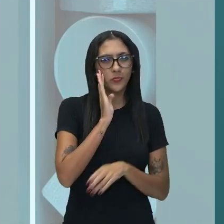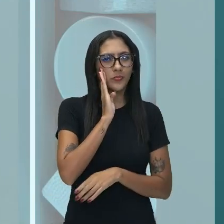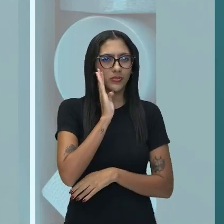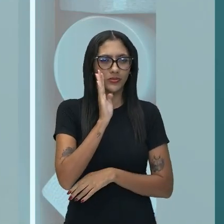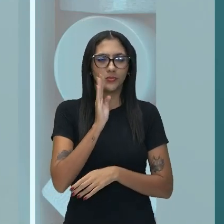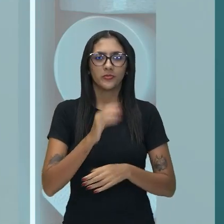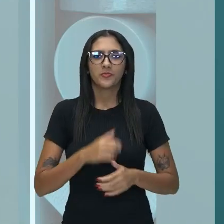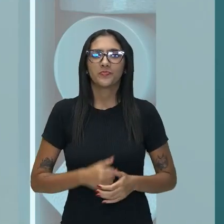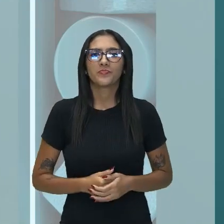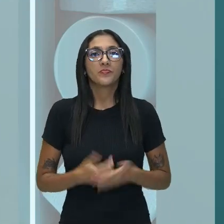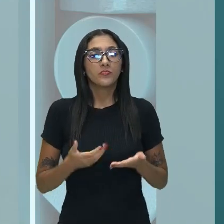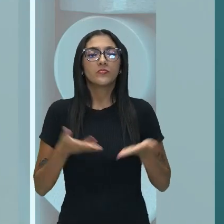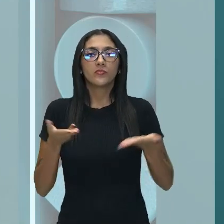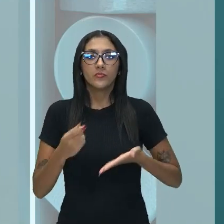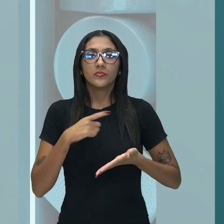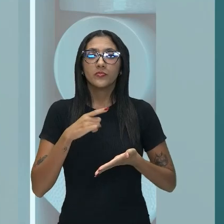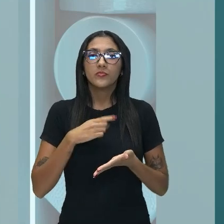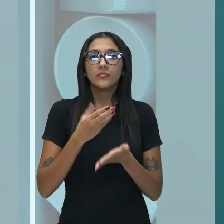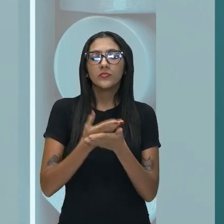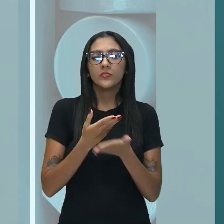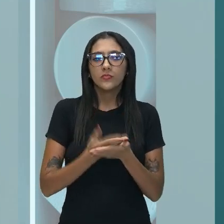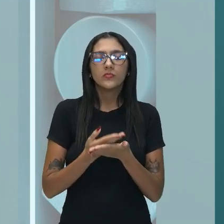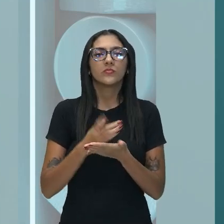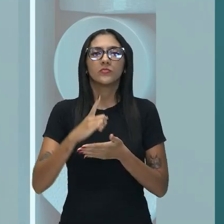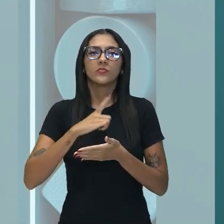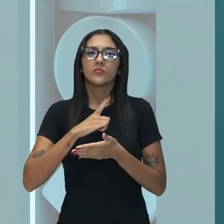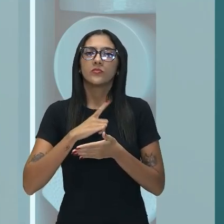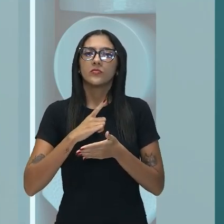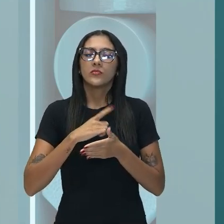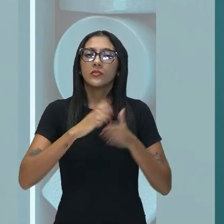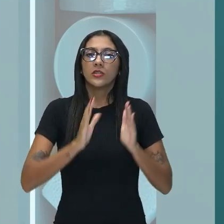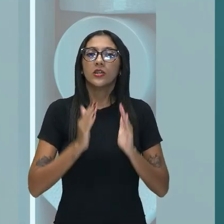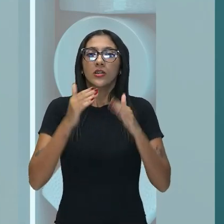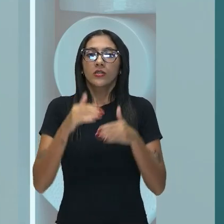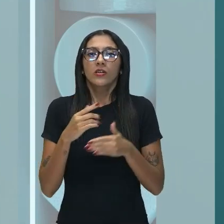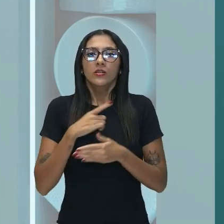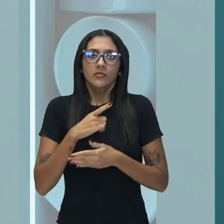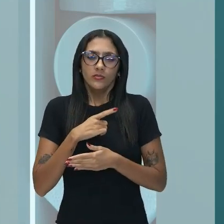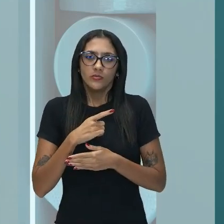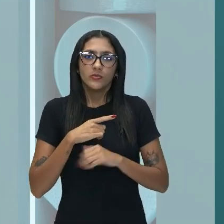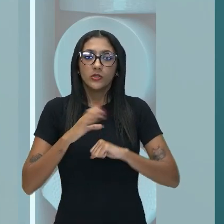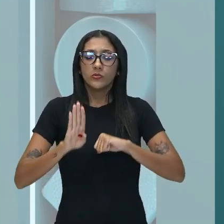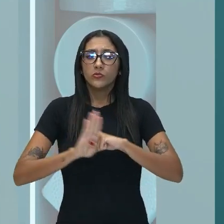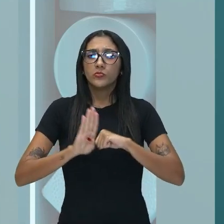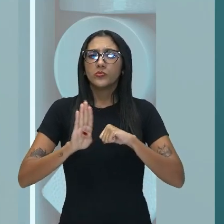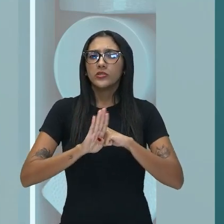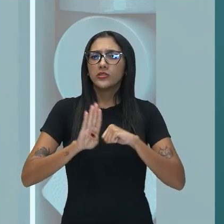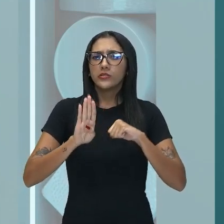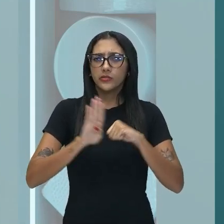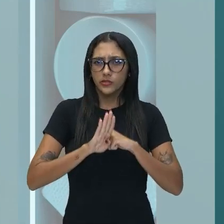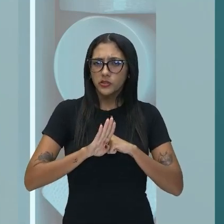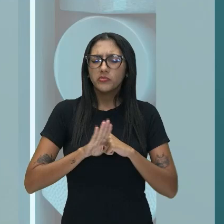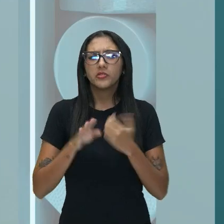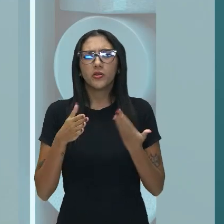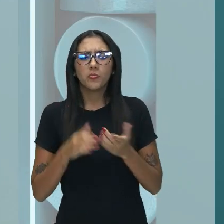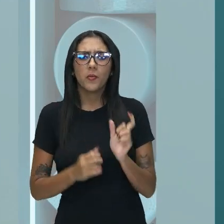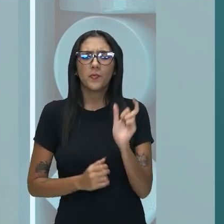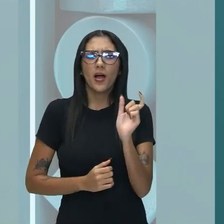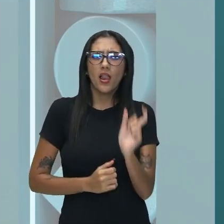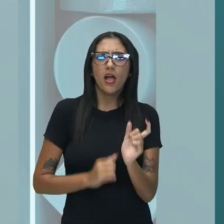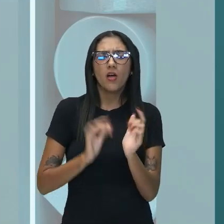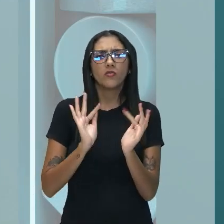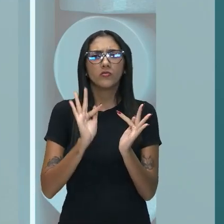vamos estudar exatamente as orações que exercem a função de substantivo, de algum termo, de alguma função